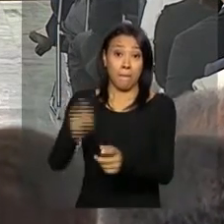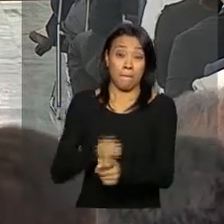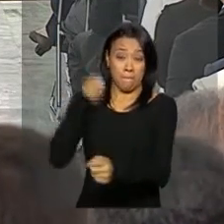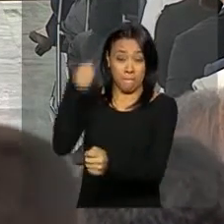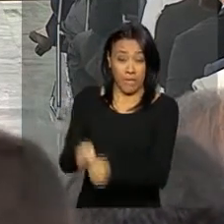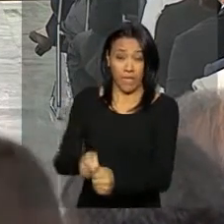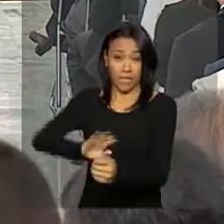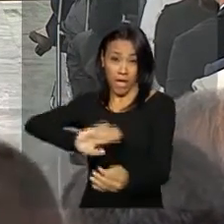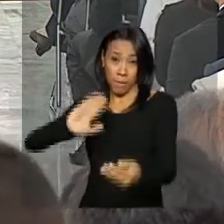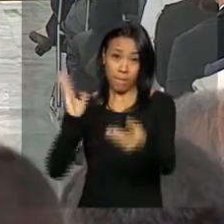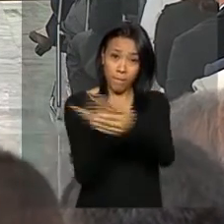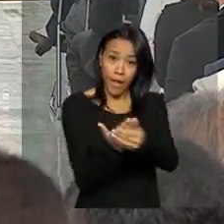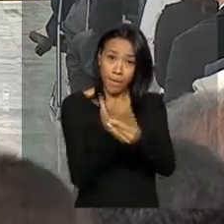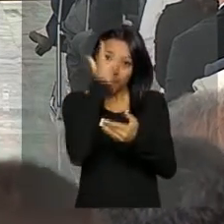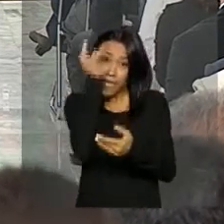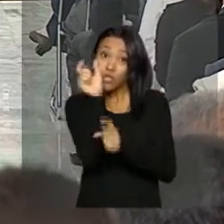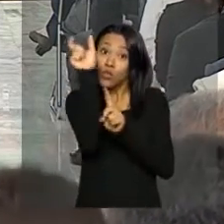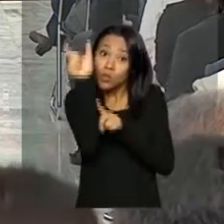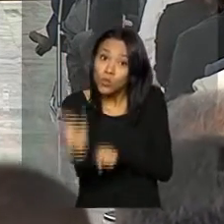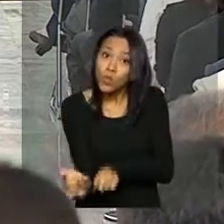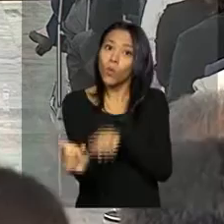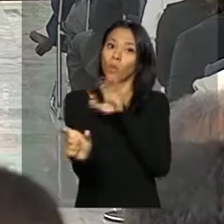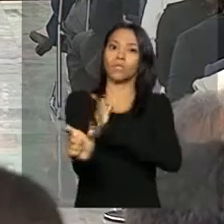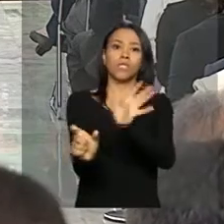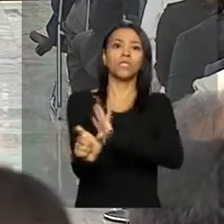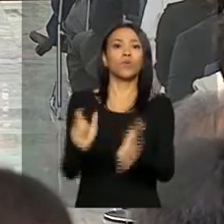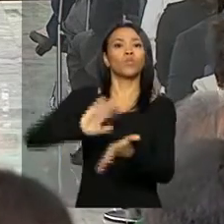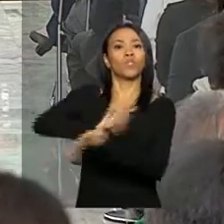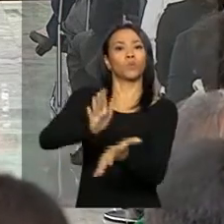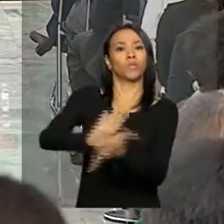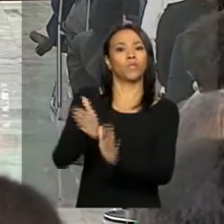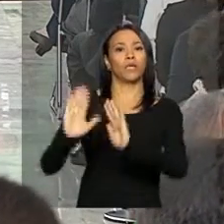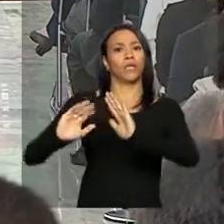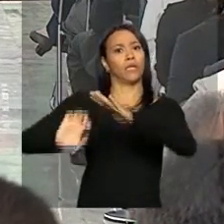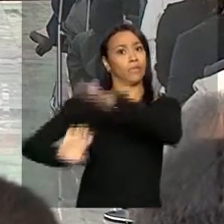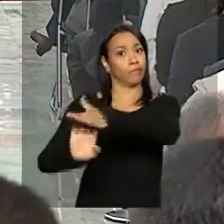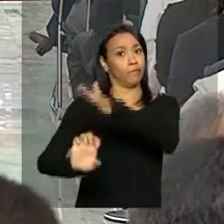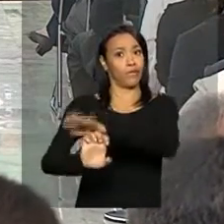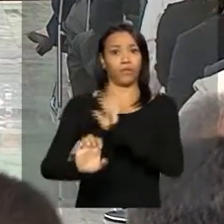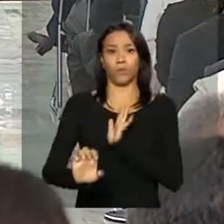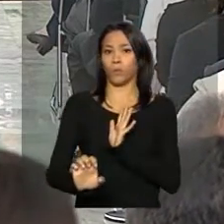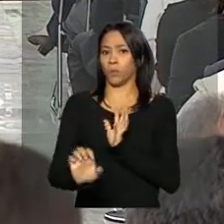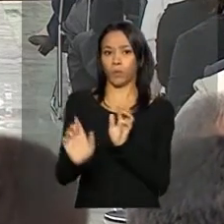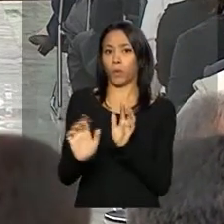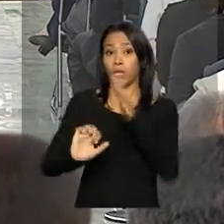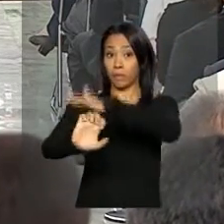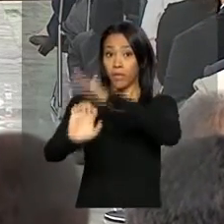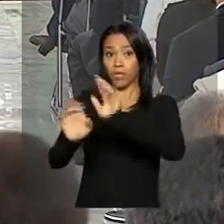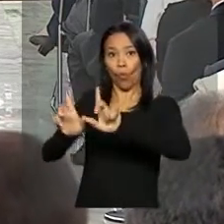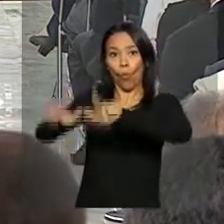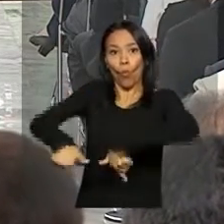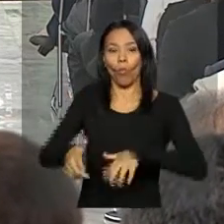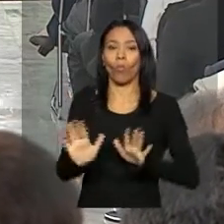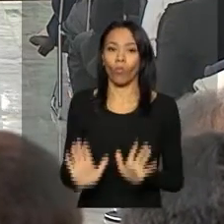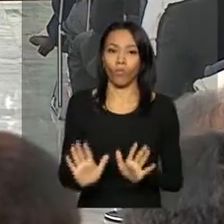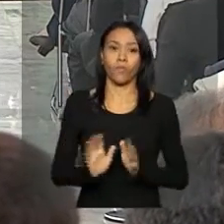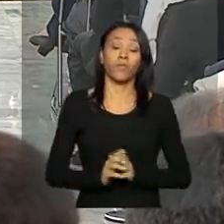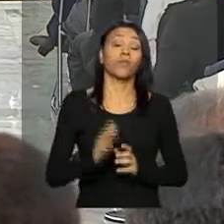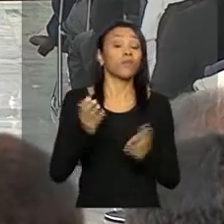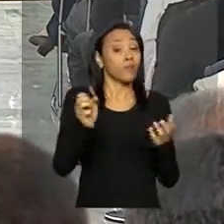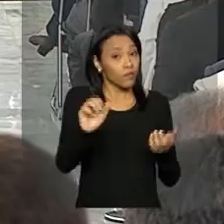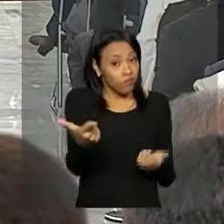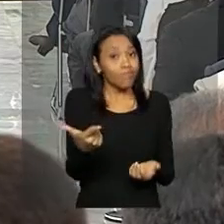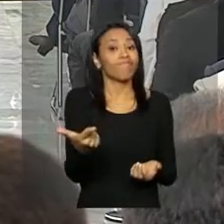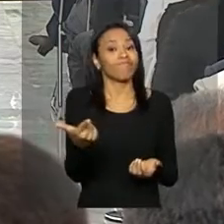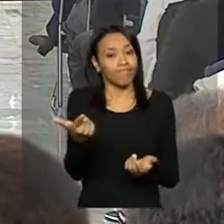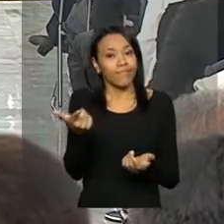responsáveis não significa destruir empresas. Por isso, devemos buscar e garantir a reparação